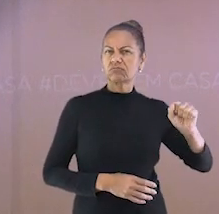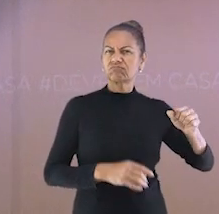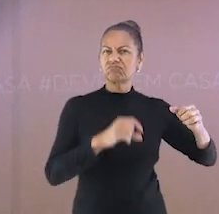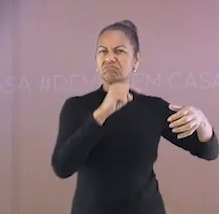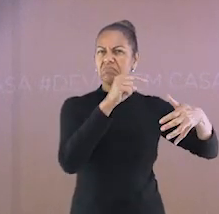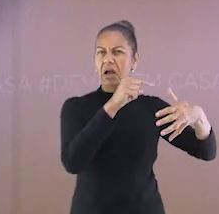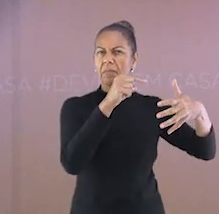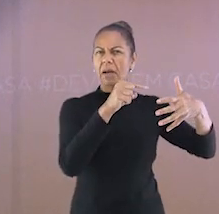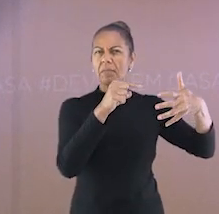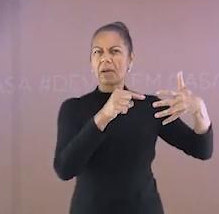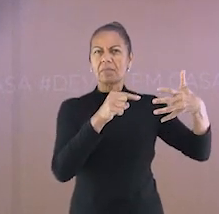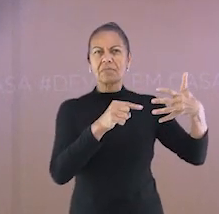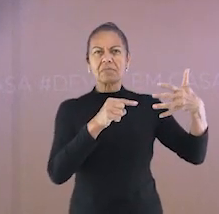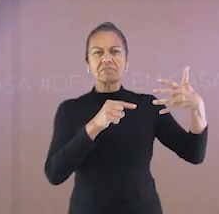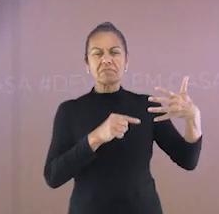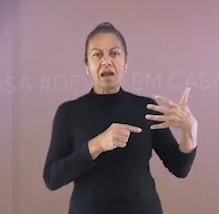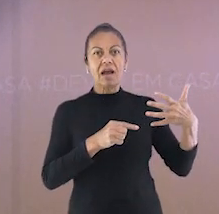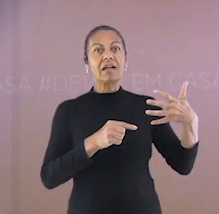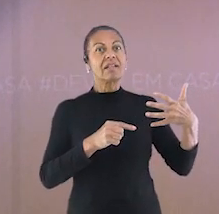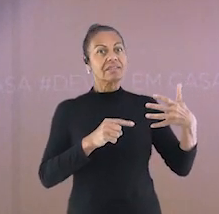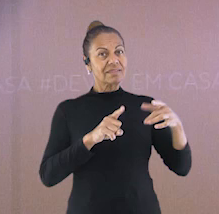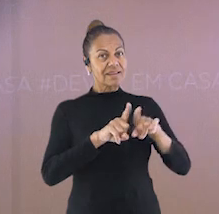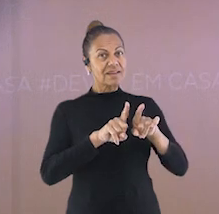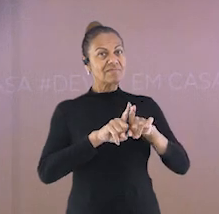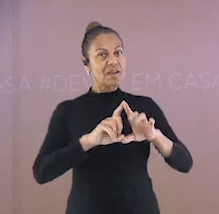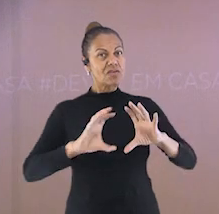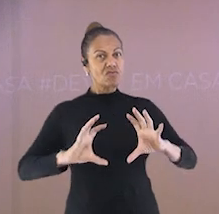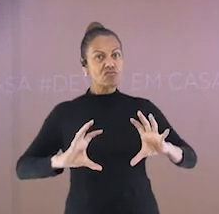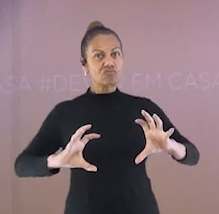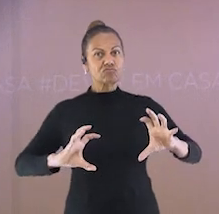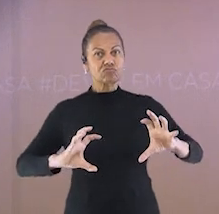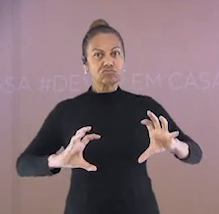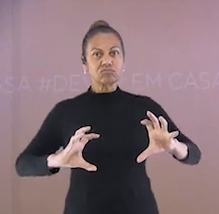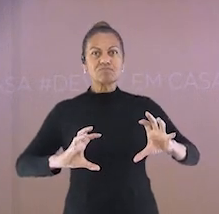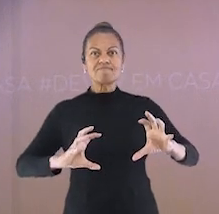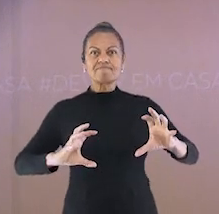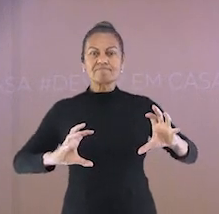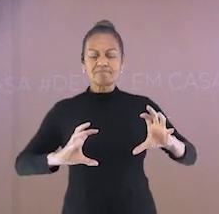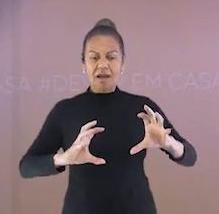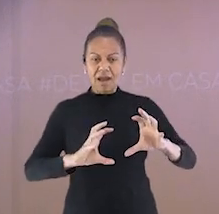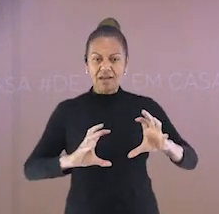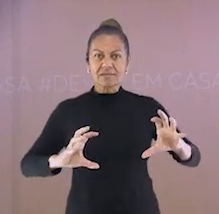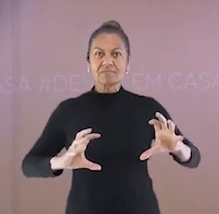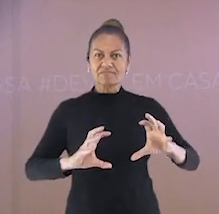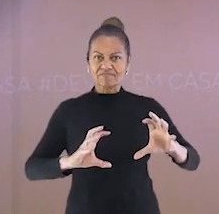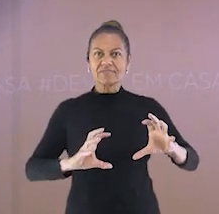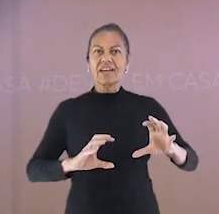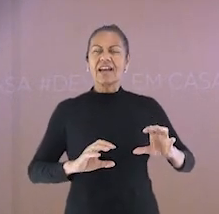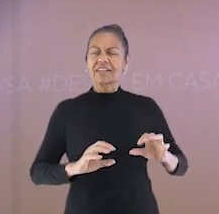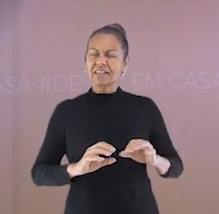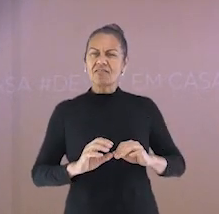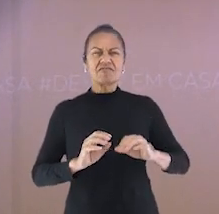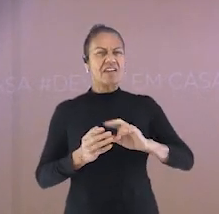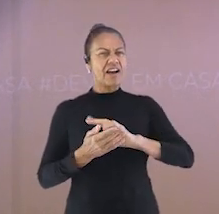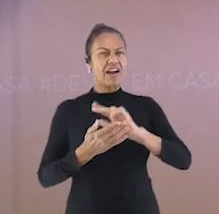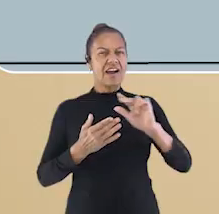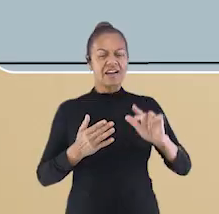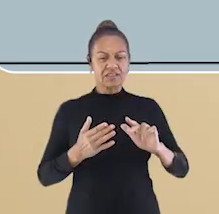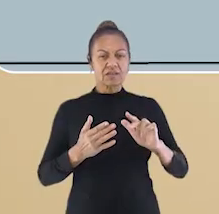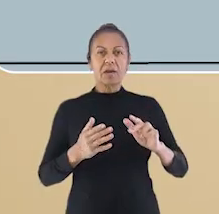glúteo máximo e reto abdominal. Hoje, o foco é a região lombar. Vamos conferir?